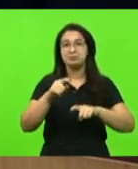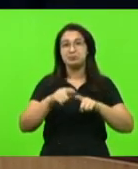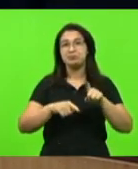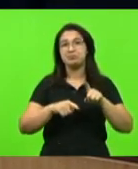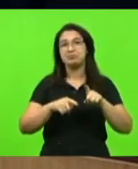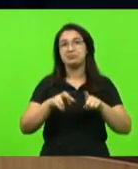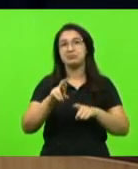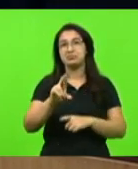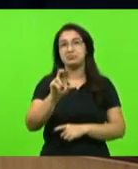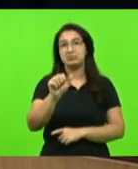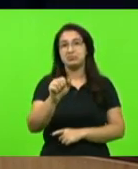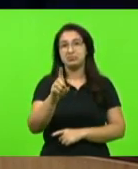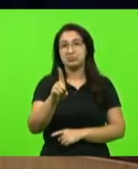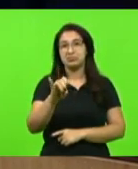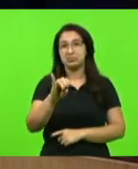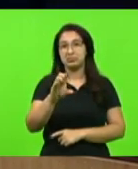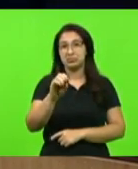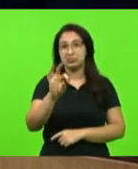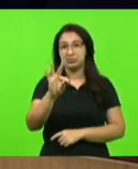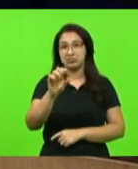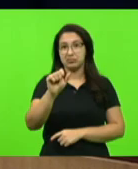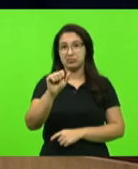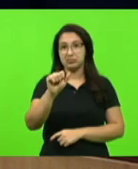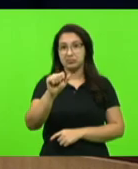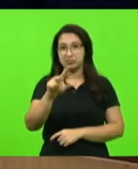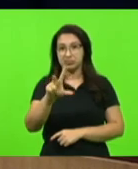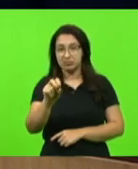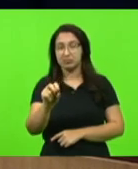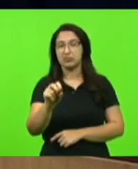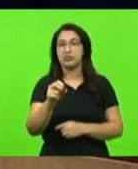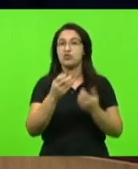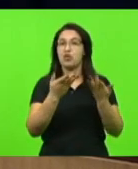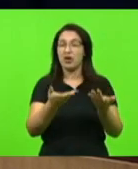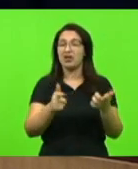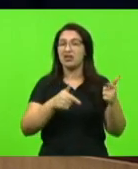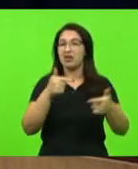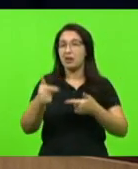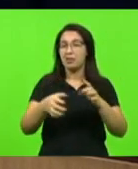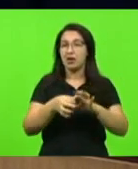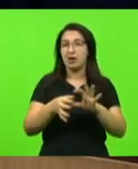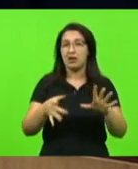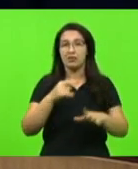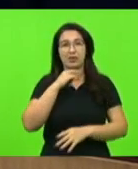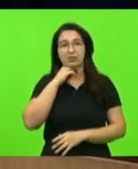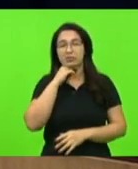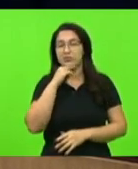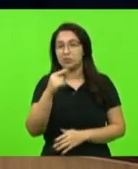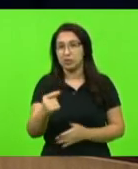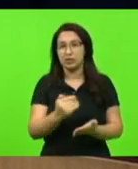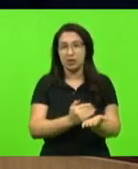para desempenhar suas atividades já a partir desta